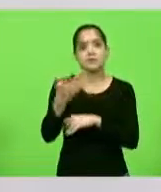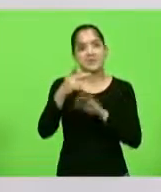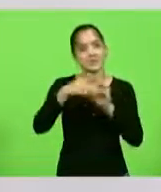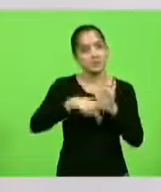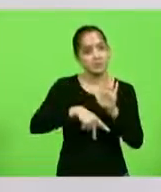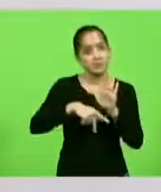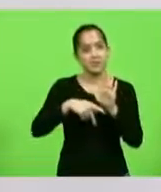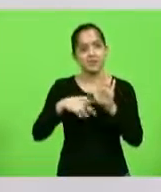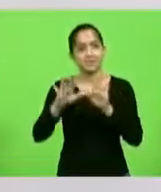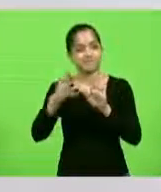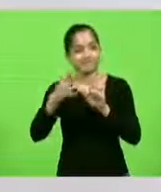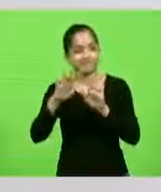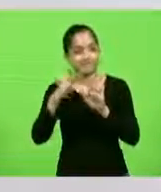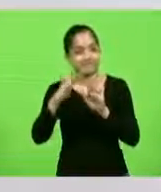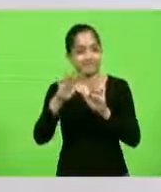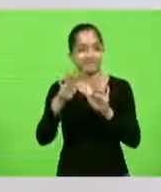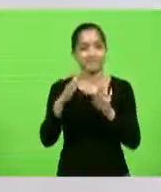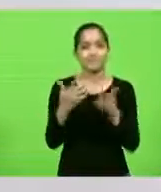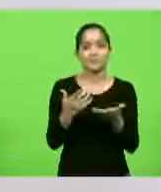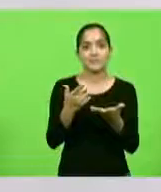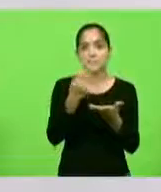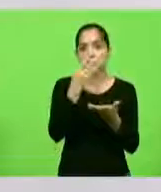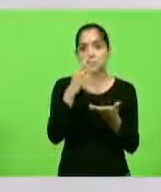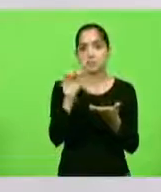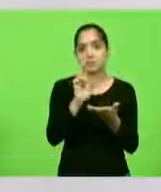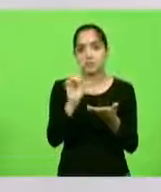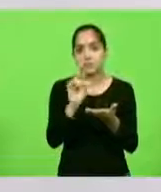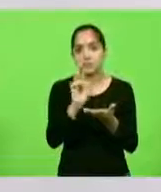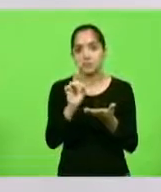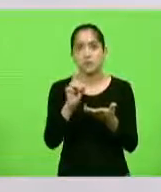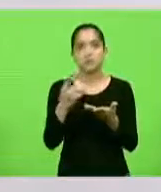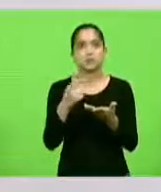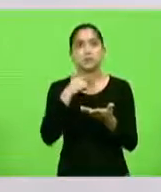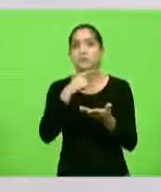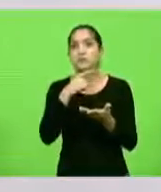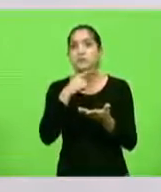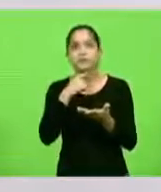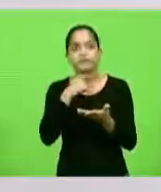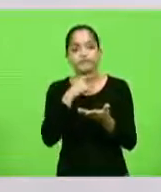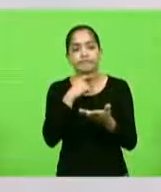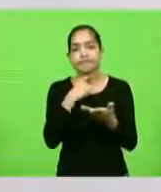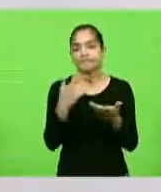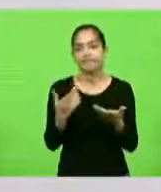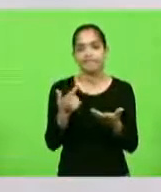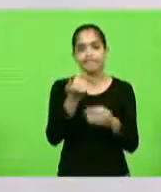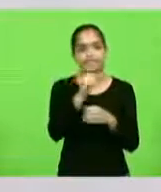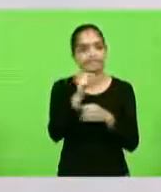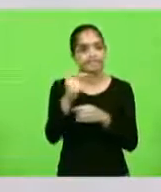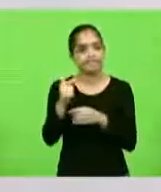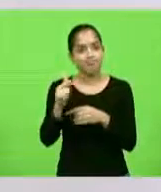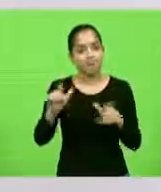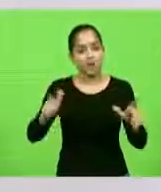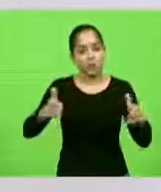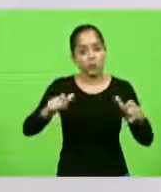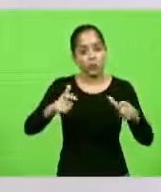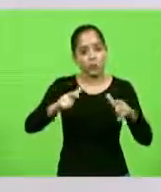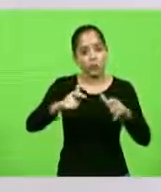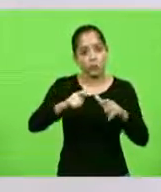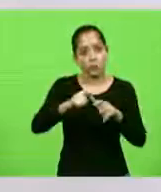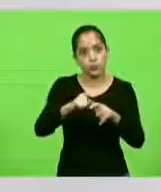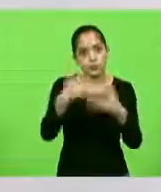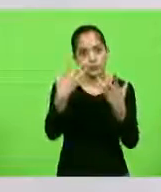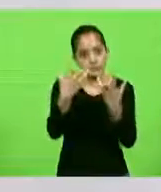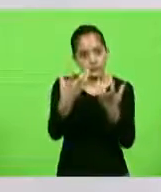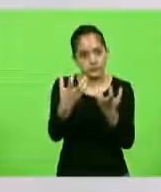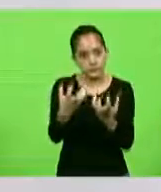funcionou, está totalmente assoreada, não tem mais essa oxigenação. A lagoa está morrendo, não tem essa troca de água, não